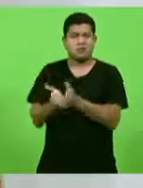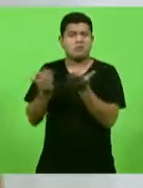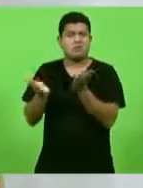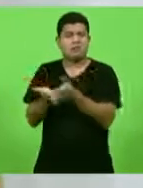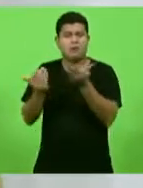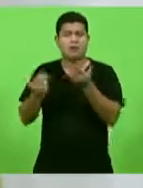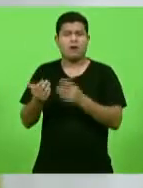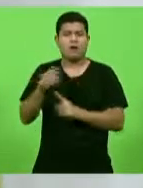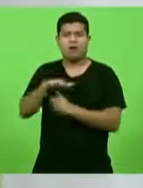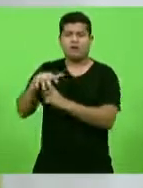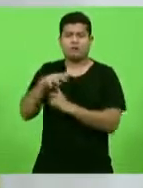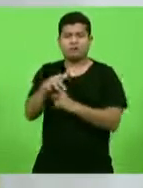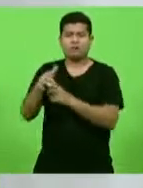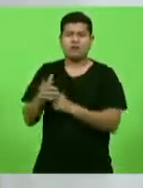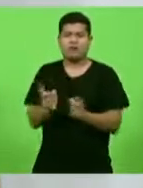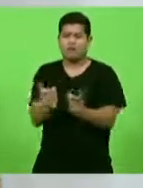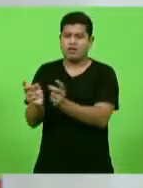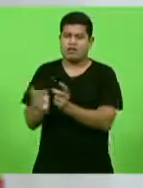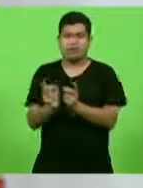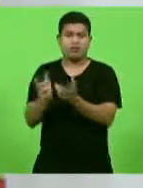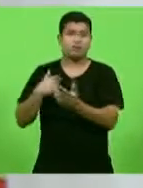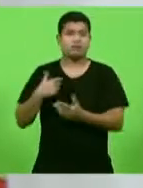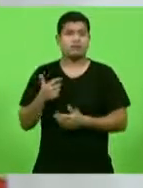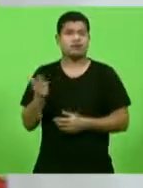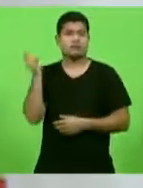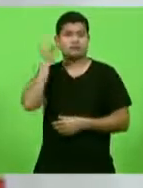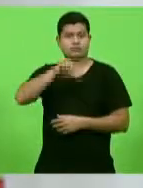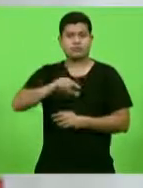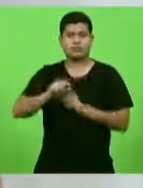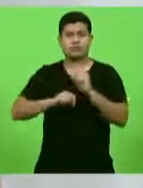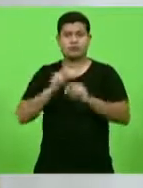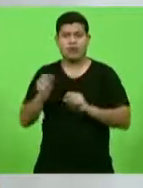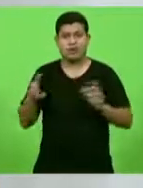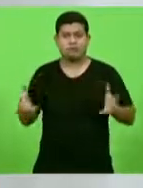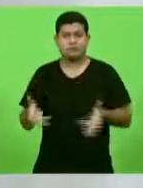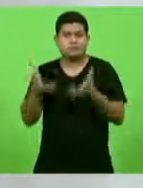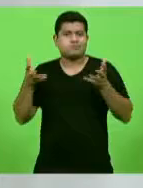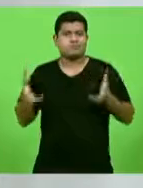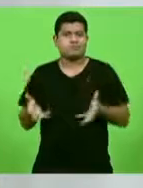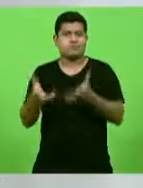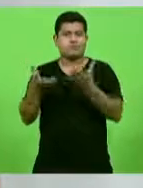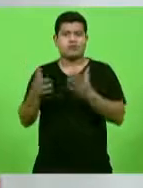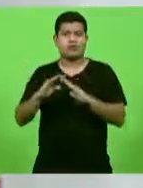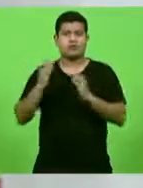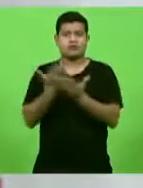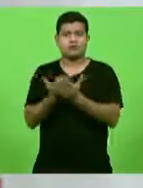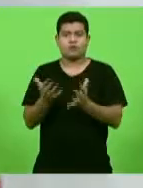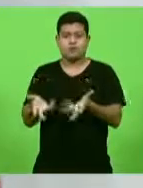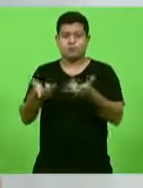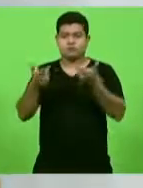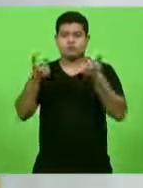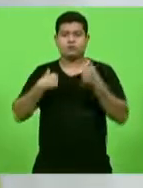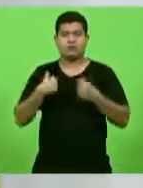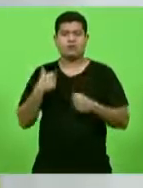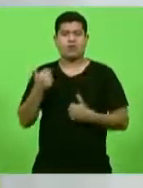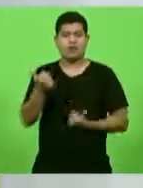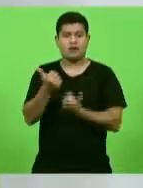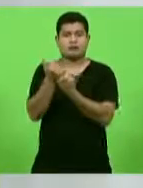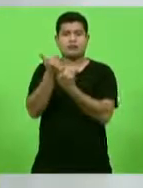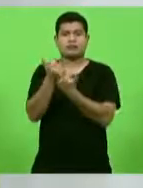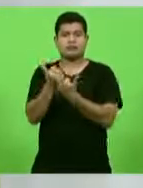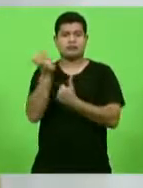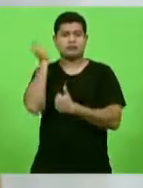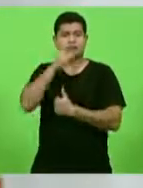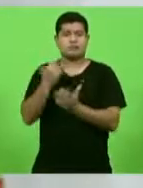encontrou estímulo em escolas de qualidade e teve apoio para ir mais longe. Ele participou do